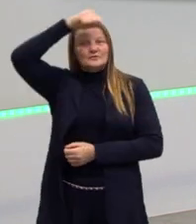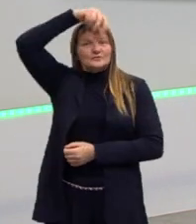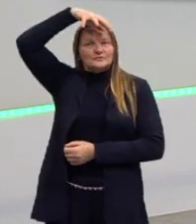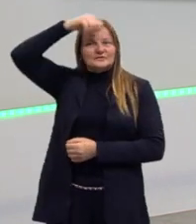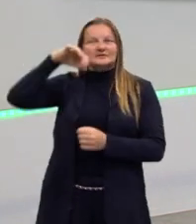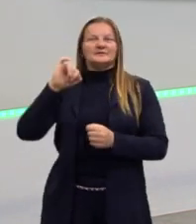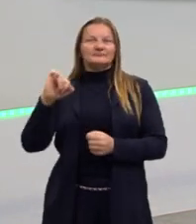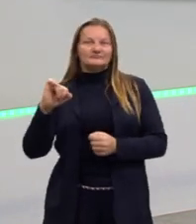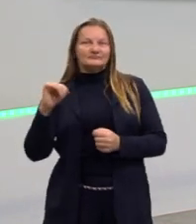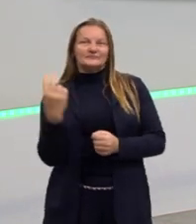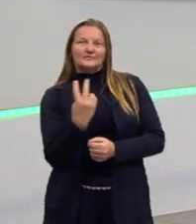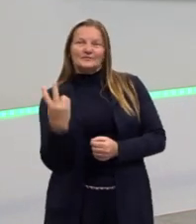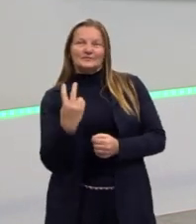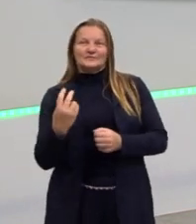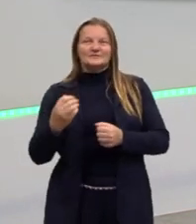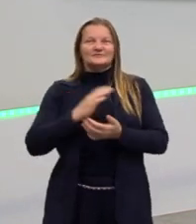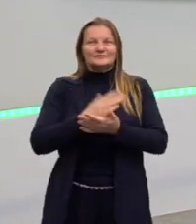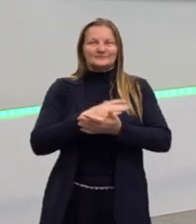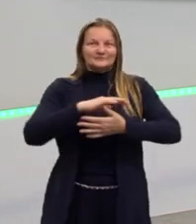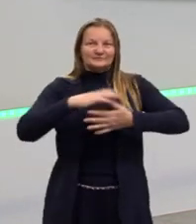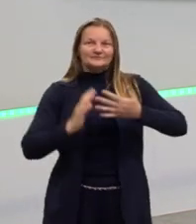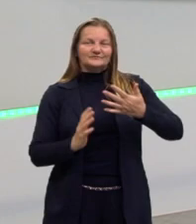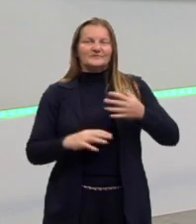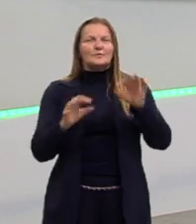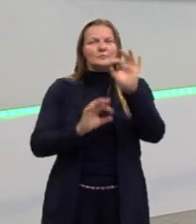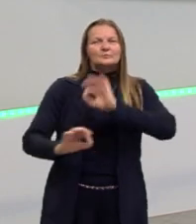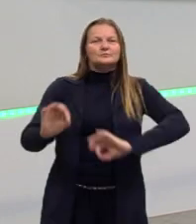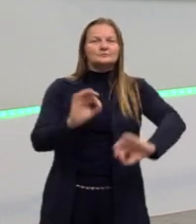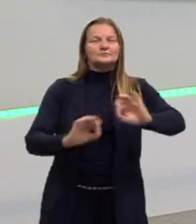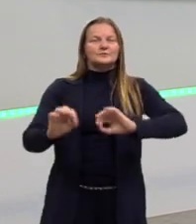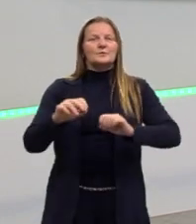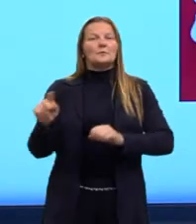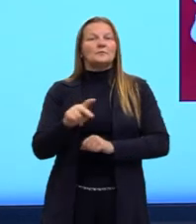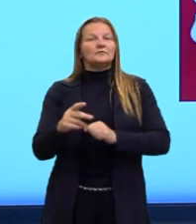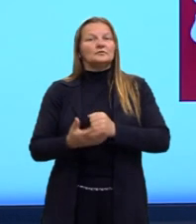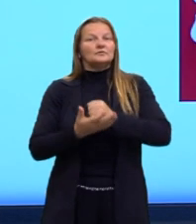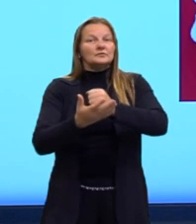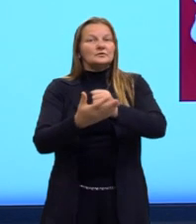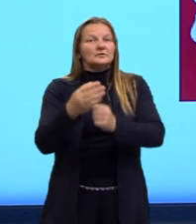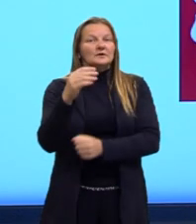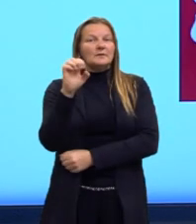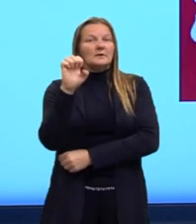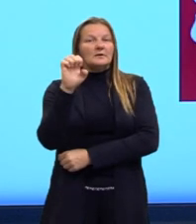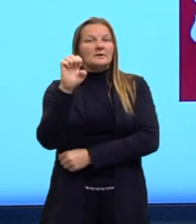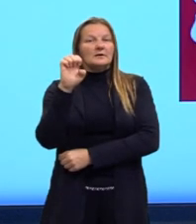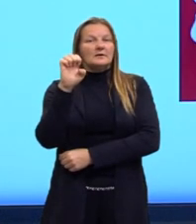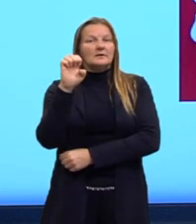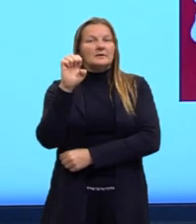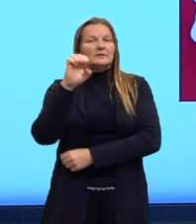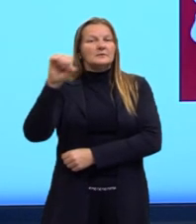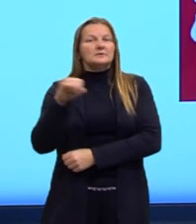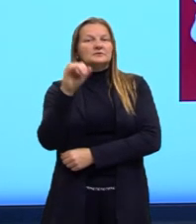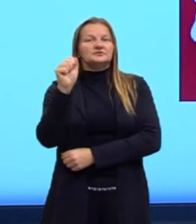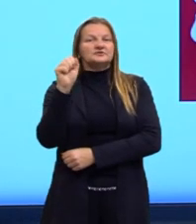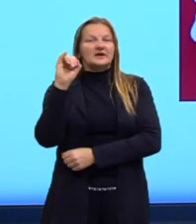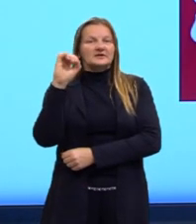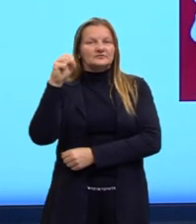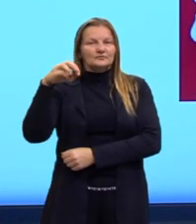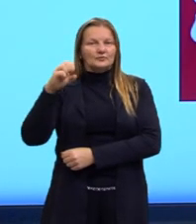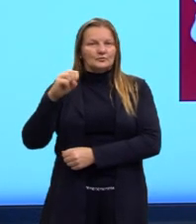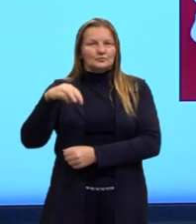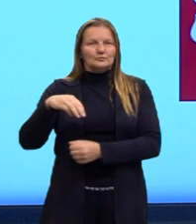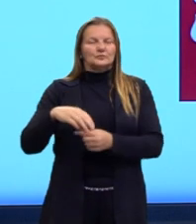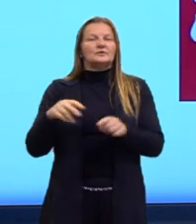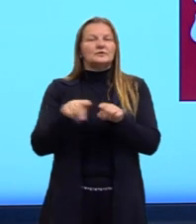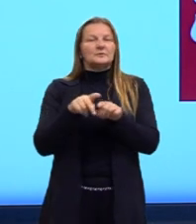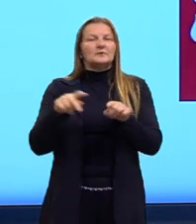Lucimeia e sempre lembrando que na preparação dessas aulas o professor Jair São Paulo, nosso curador da disciplina e também a